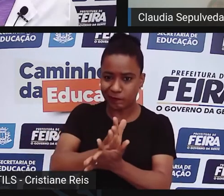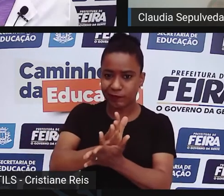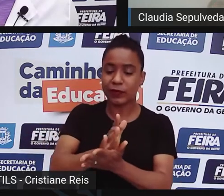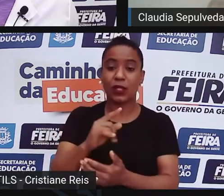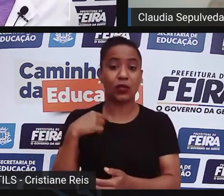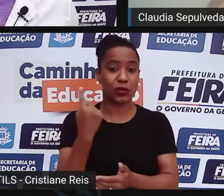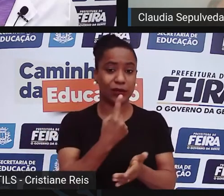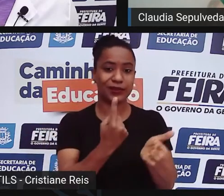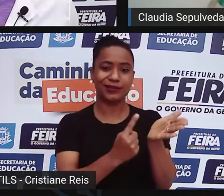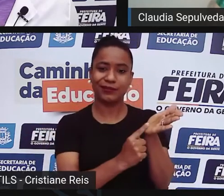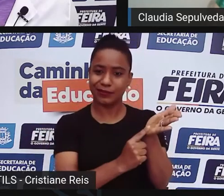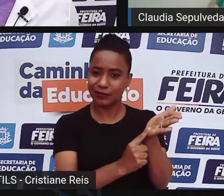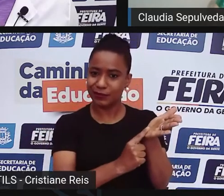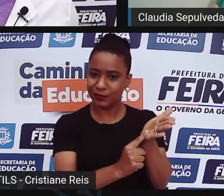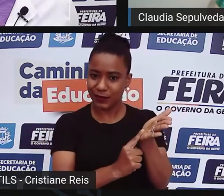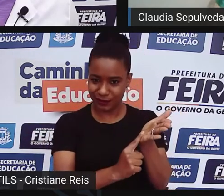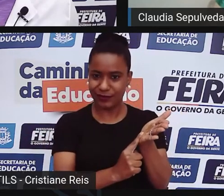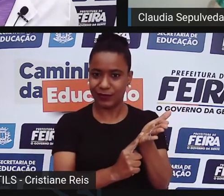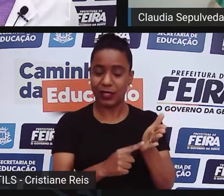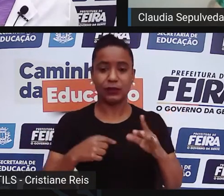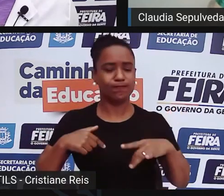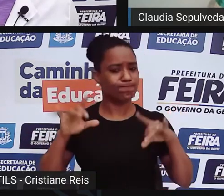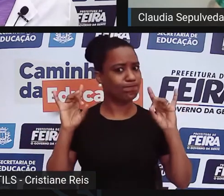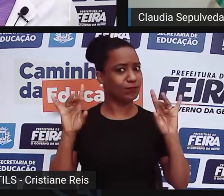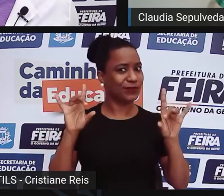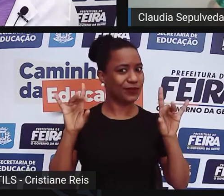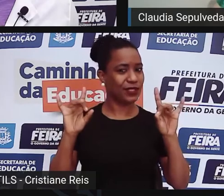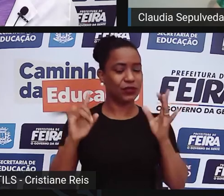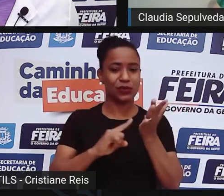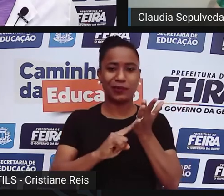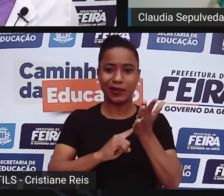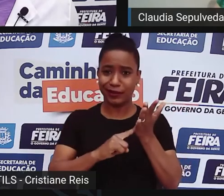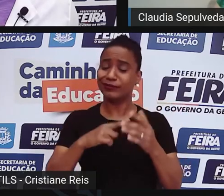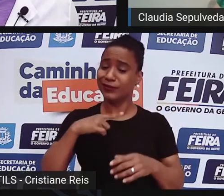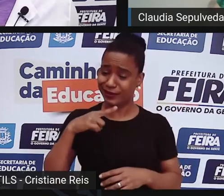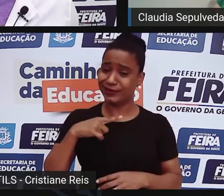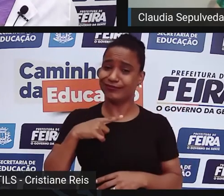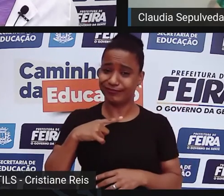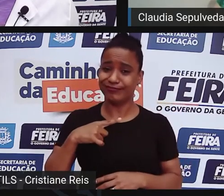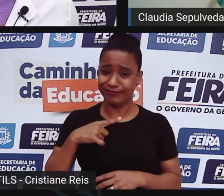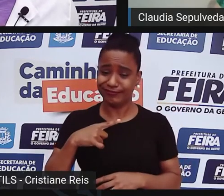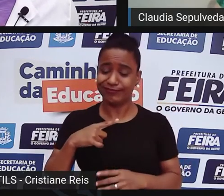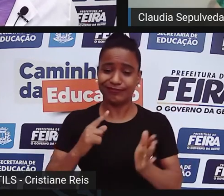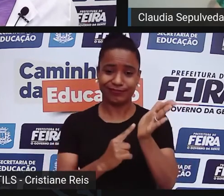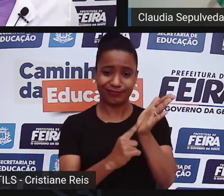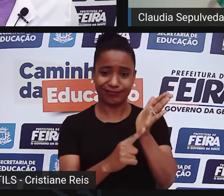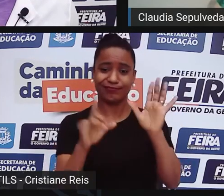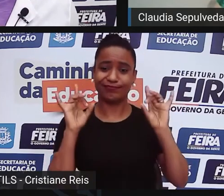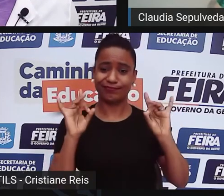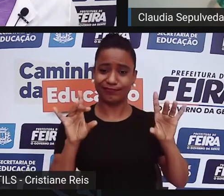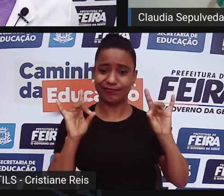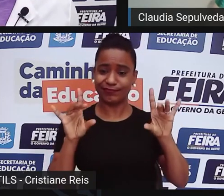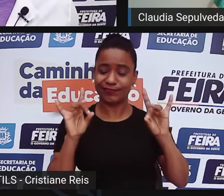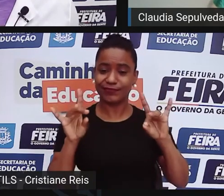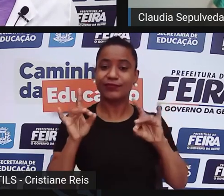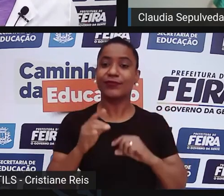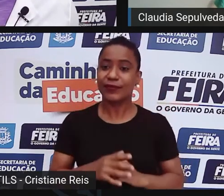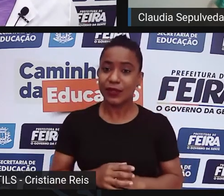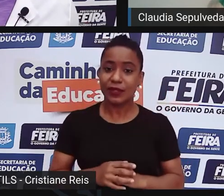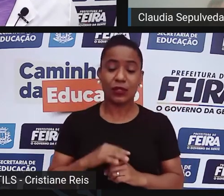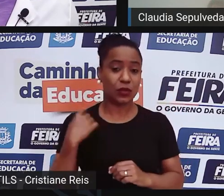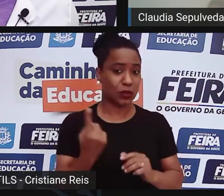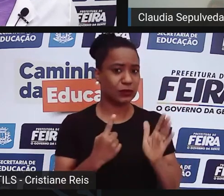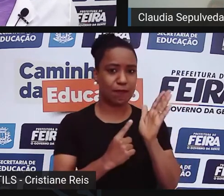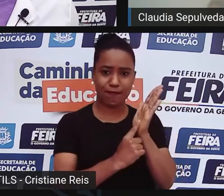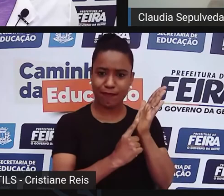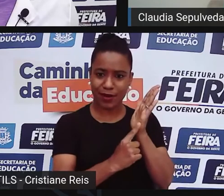assumamos, digamos, nosso lugar de privilégio, entendemos nossa, como se chama hoje, a branquitude,